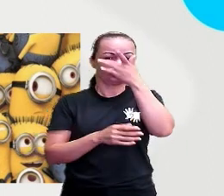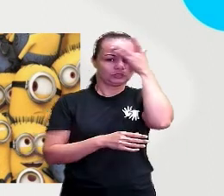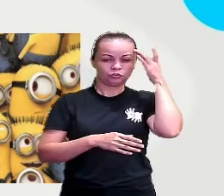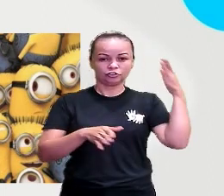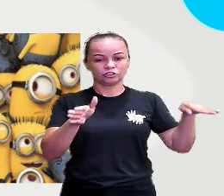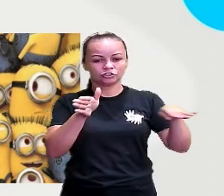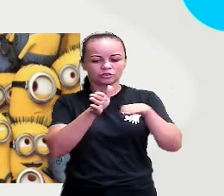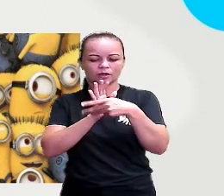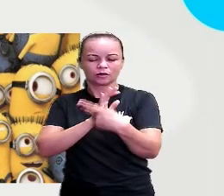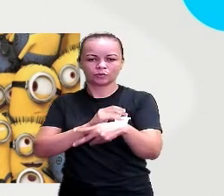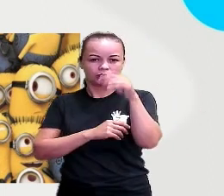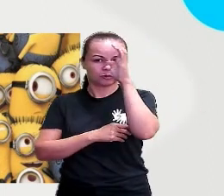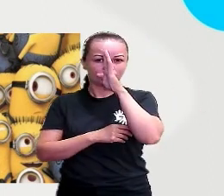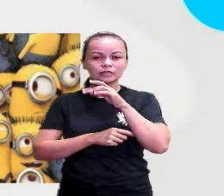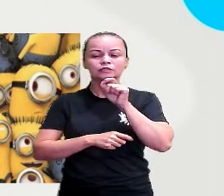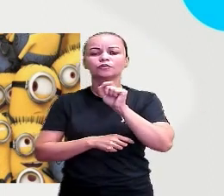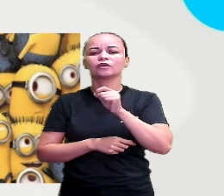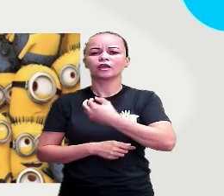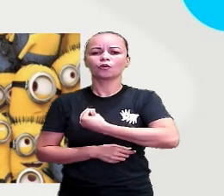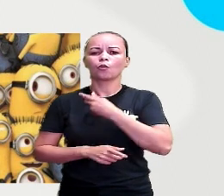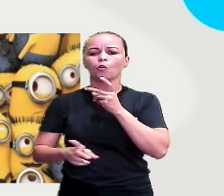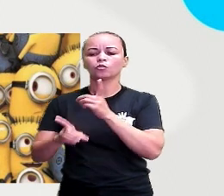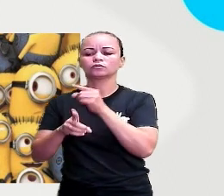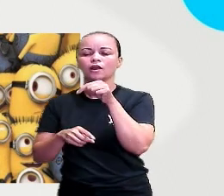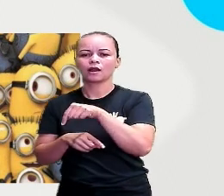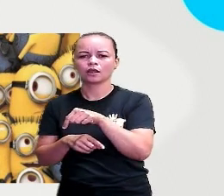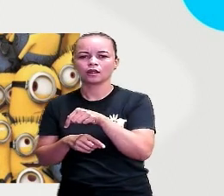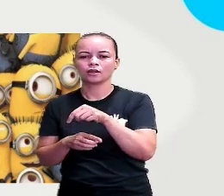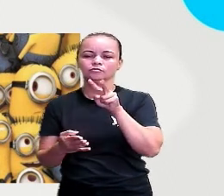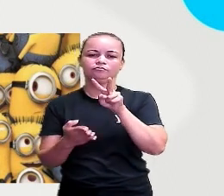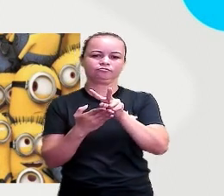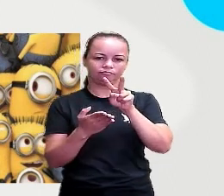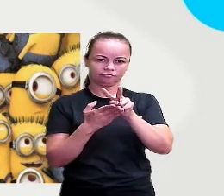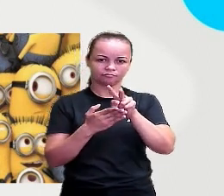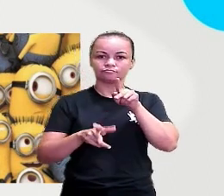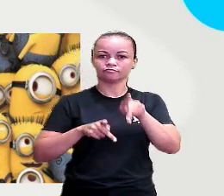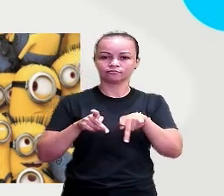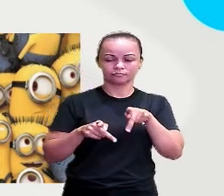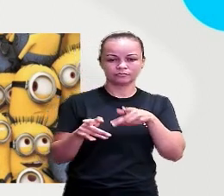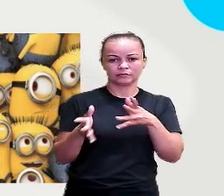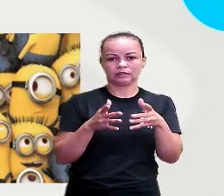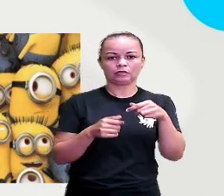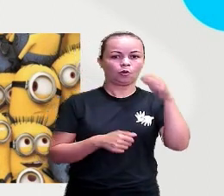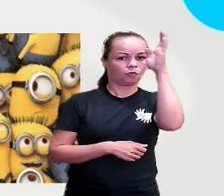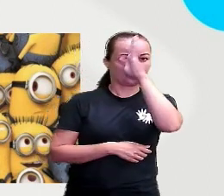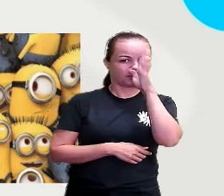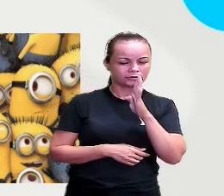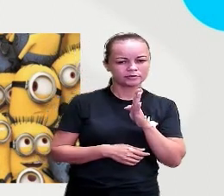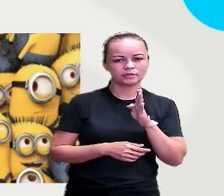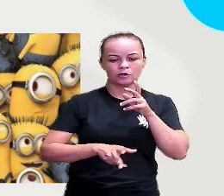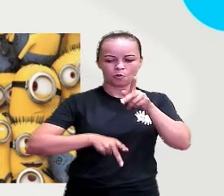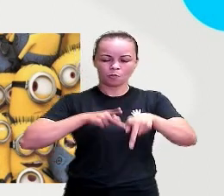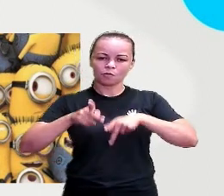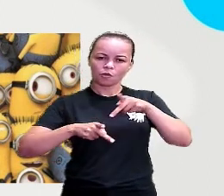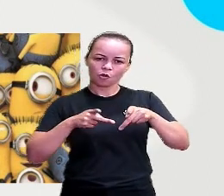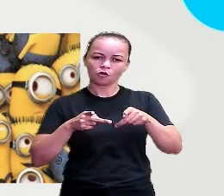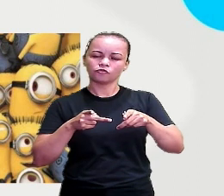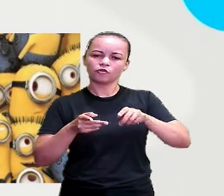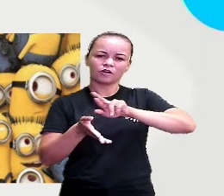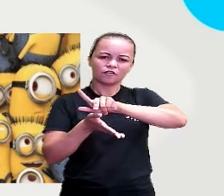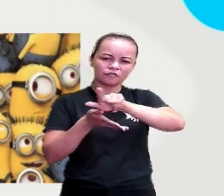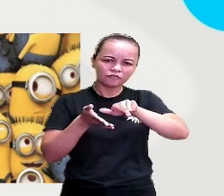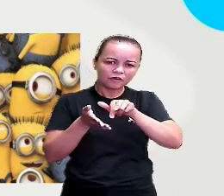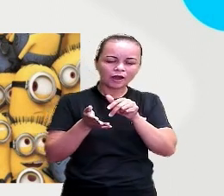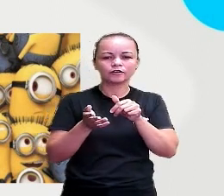estava aqui habitando no Brasil? Os povos indígenas, né? Então, o povo brasileiro, ele é o resultado da miscigenação